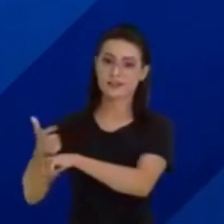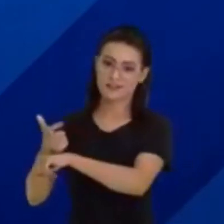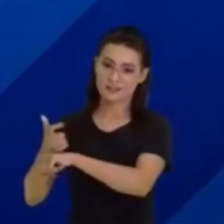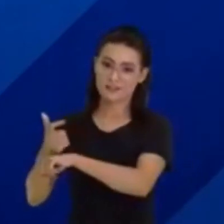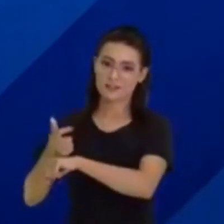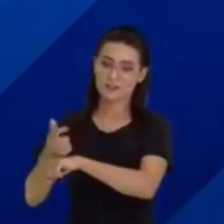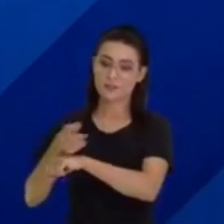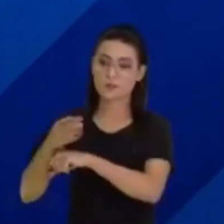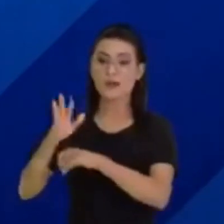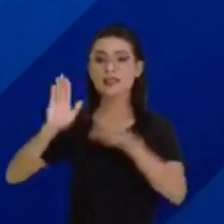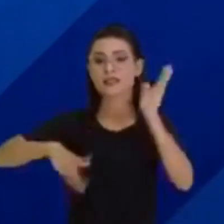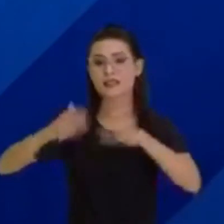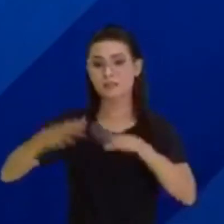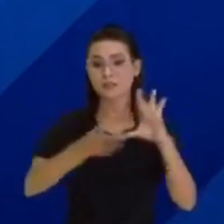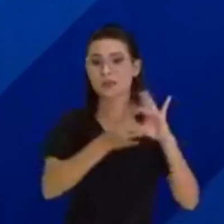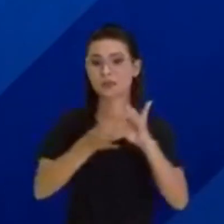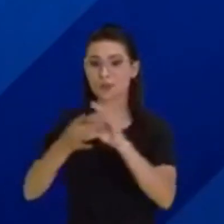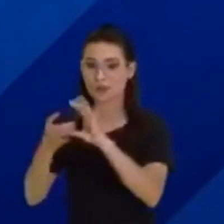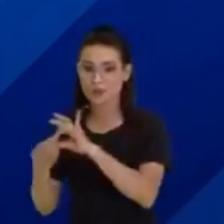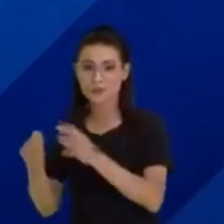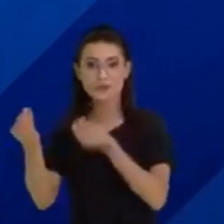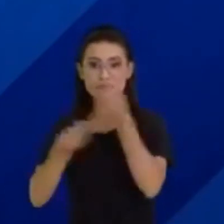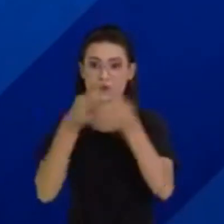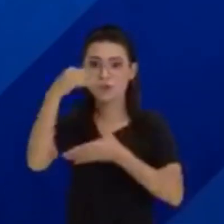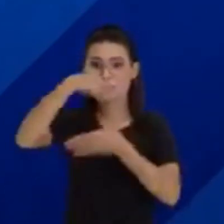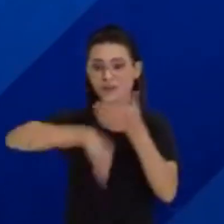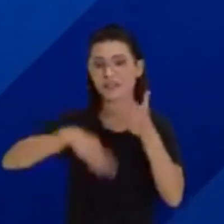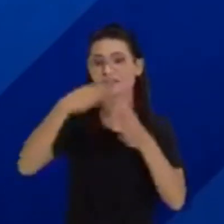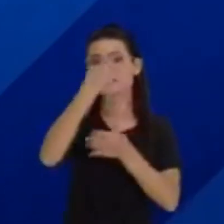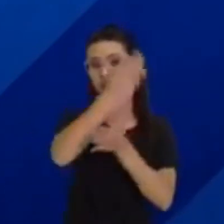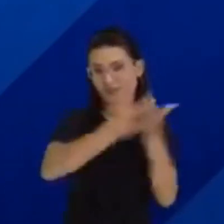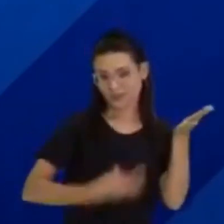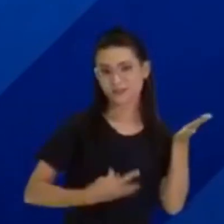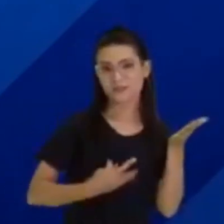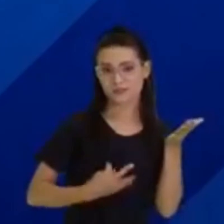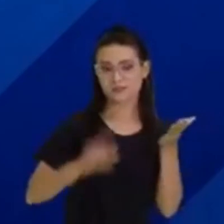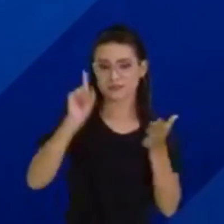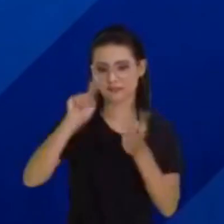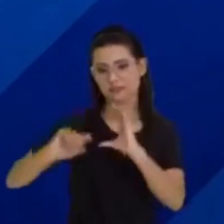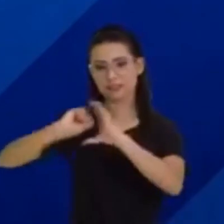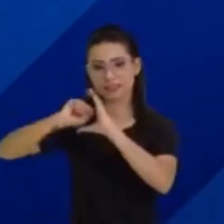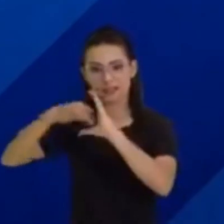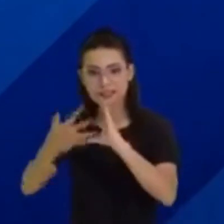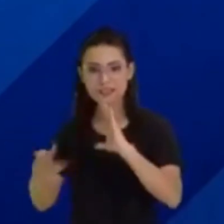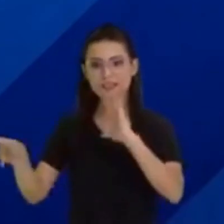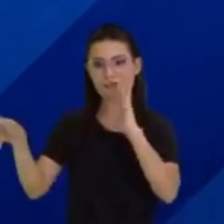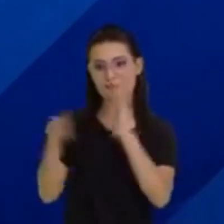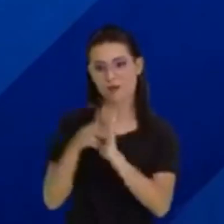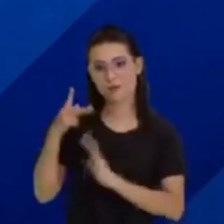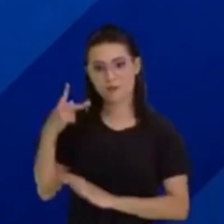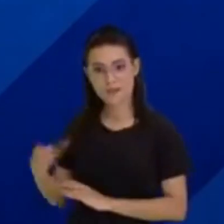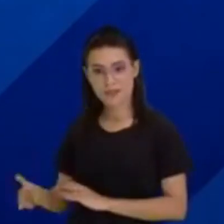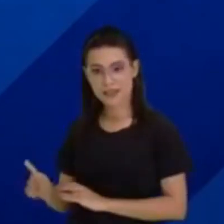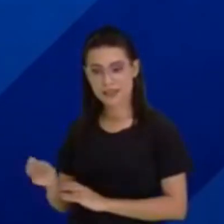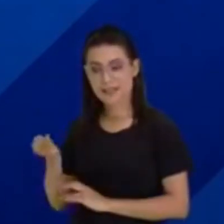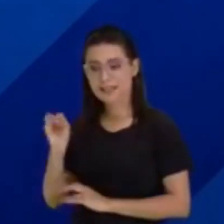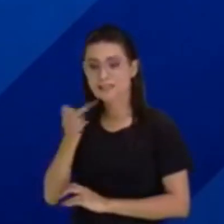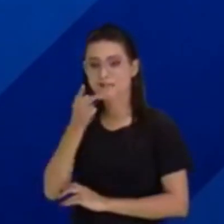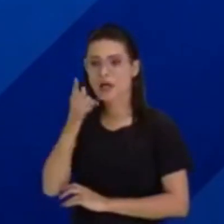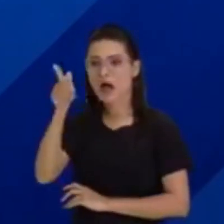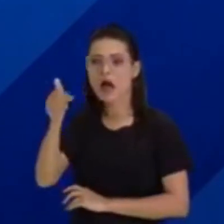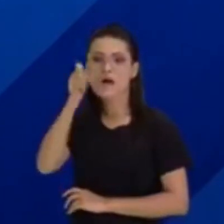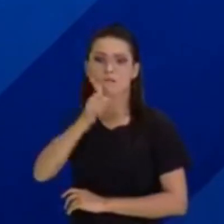porque estaria trazendo, se referindo, a uma característica da menina. Trazendo uma